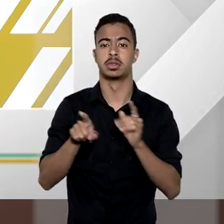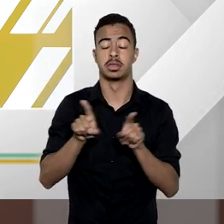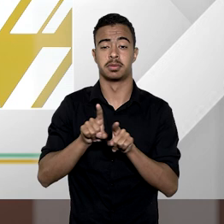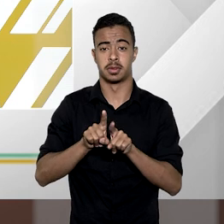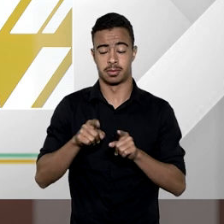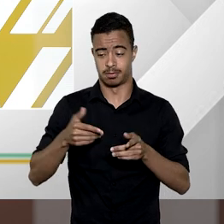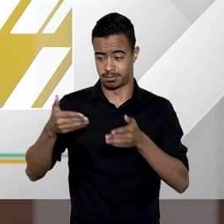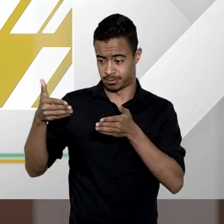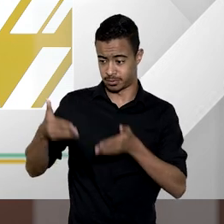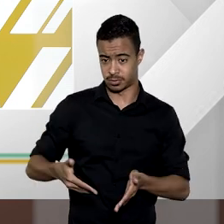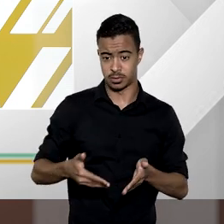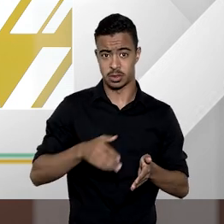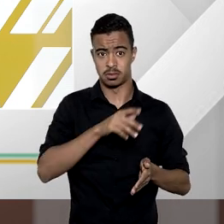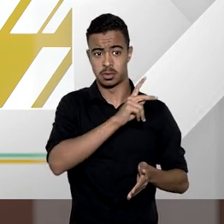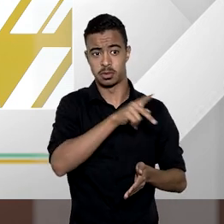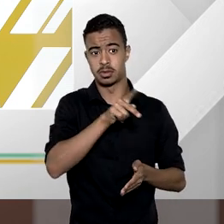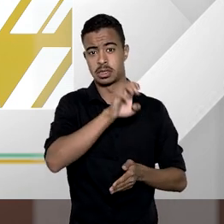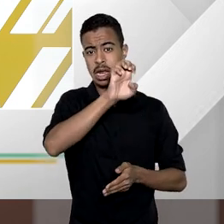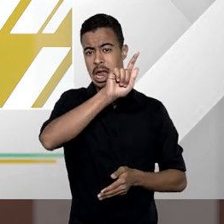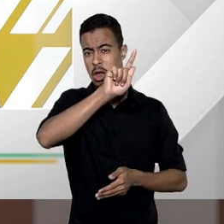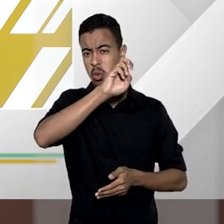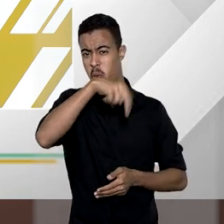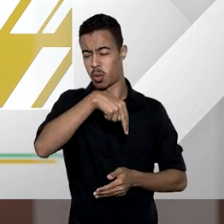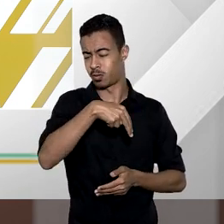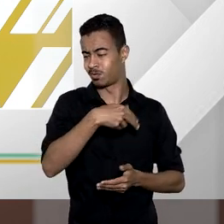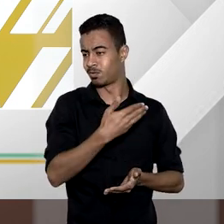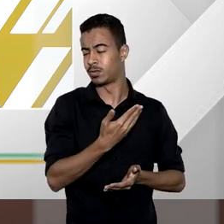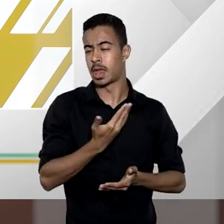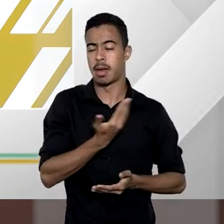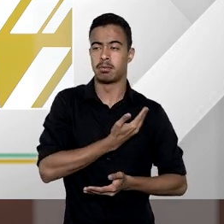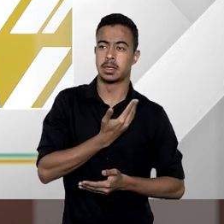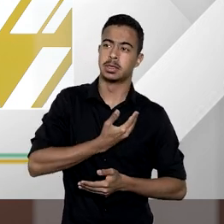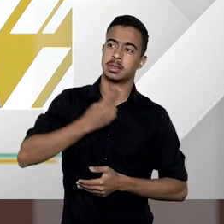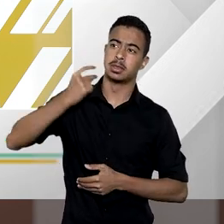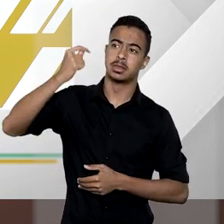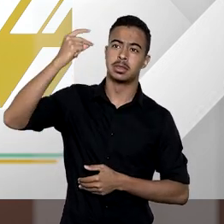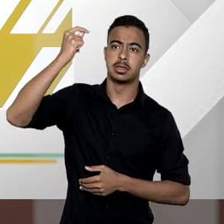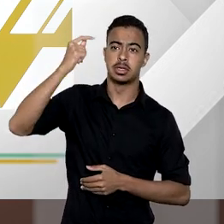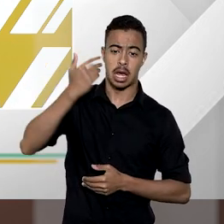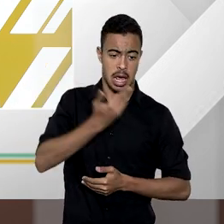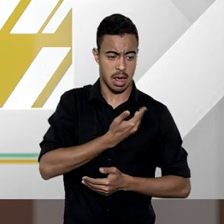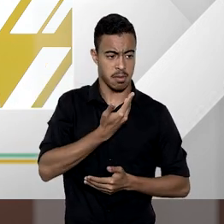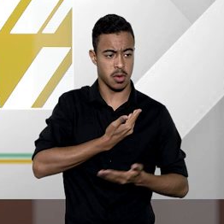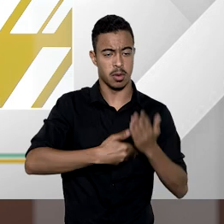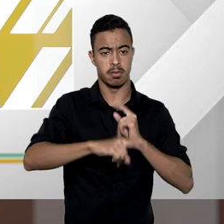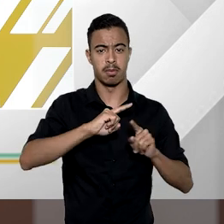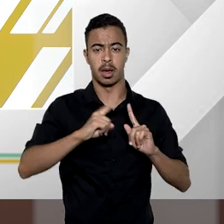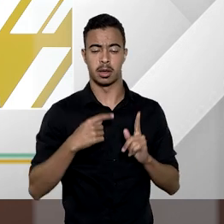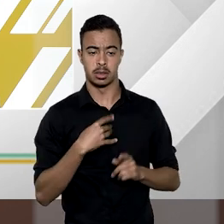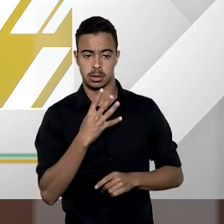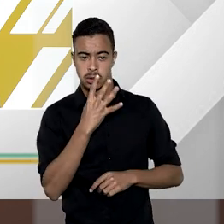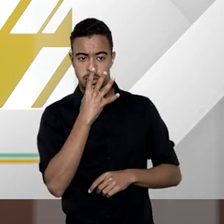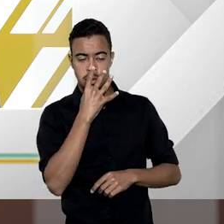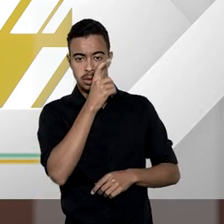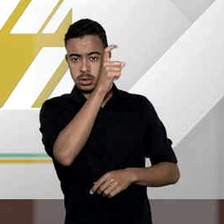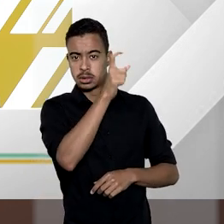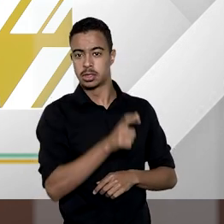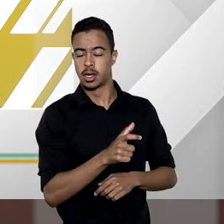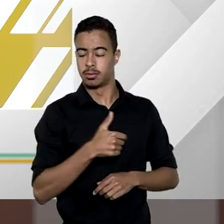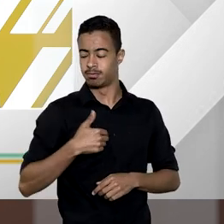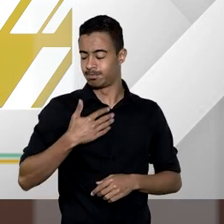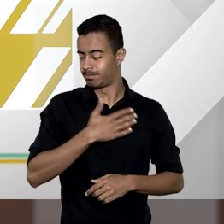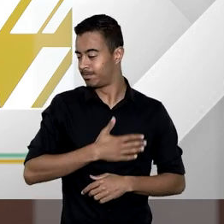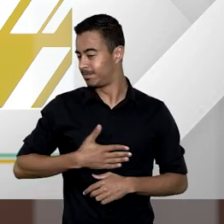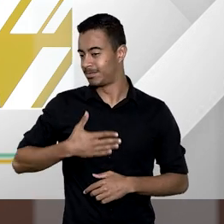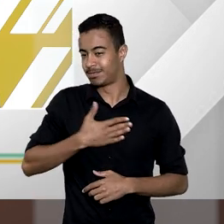contar com a presença do Egon que é um velho amigo por quem nutro não apenas amizade mas admiração foi também um